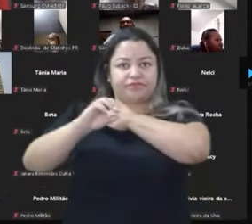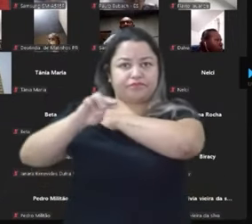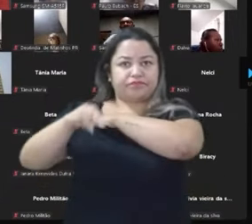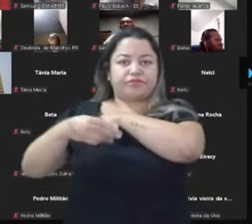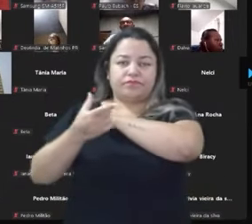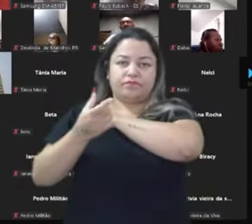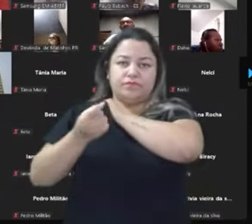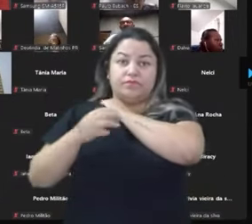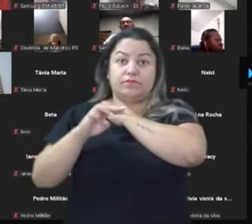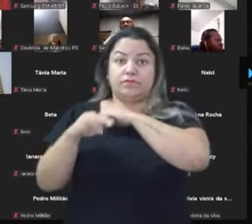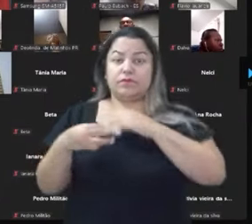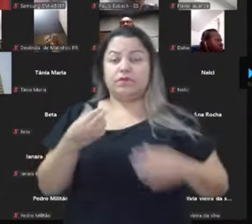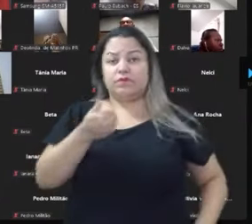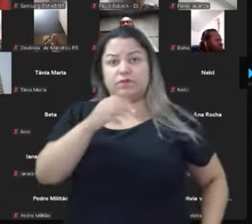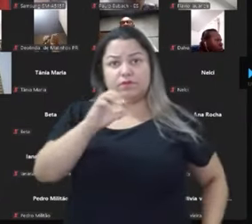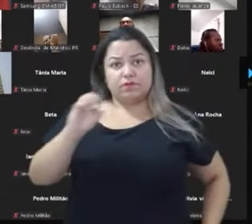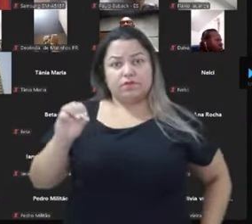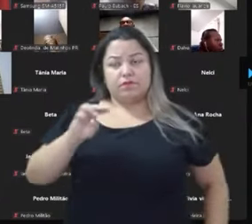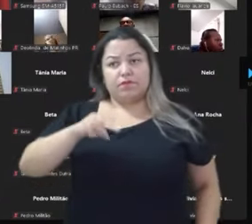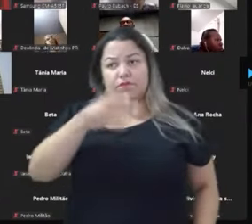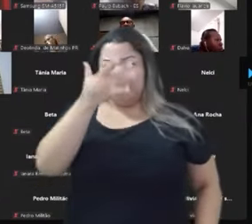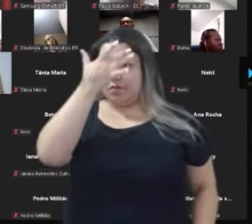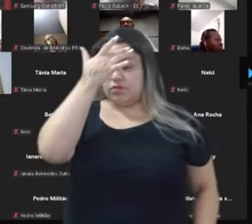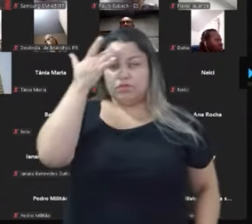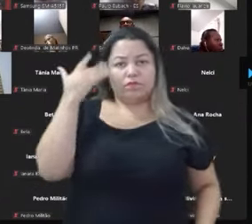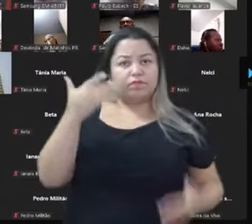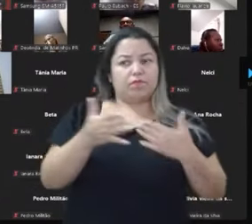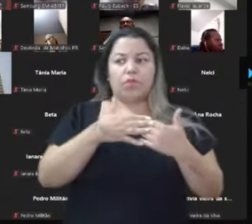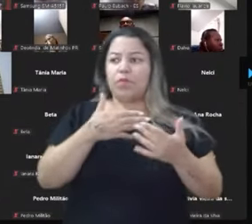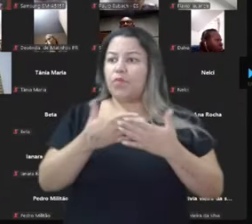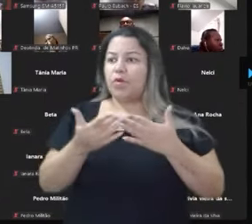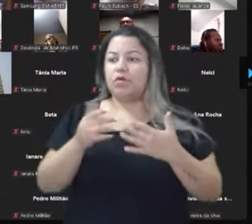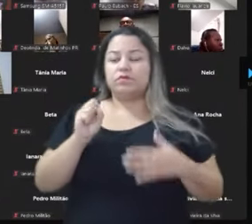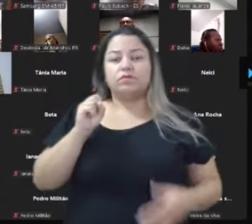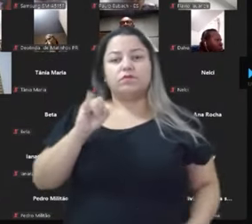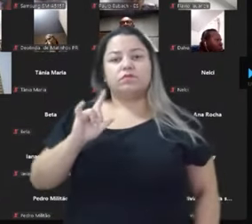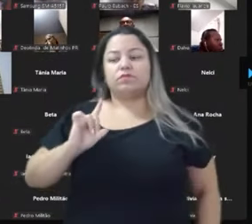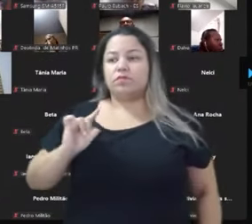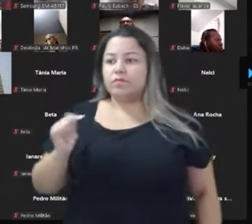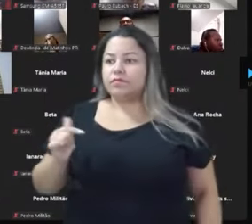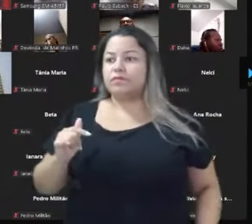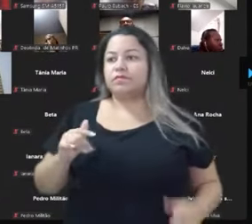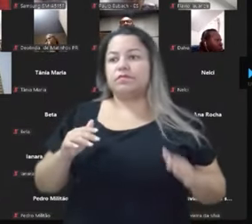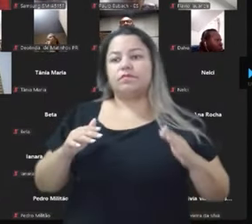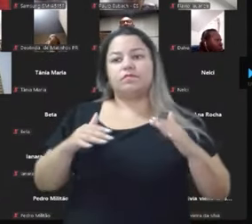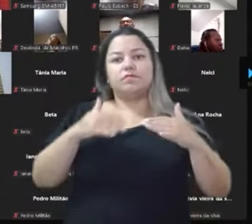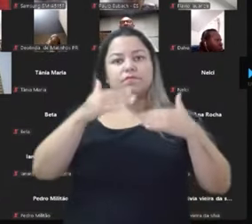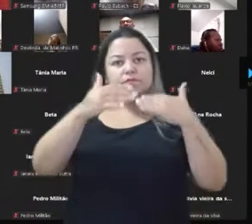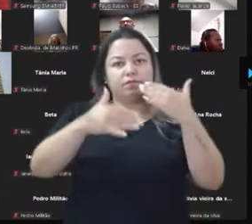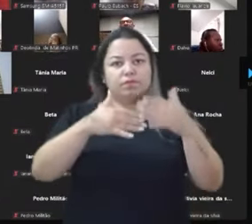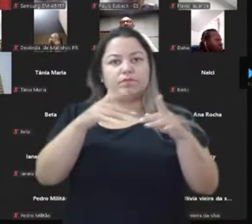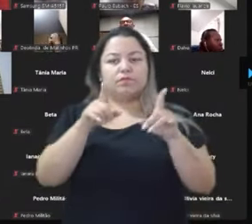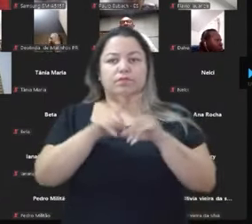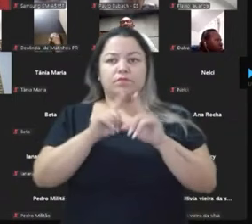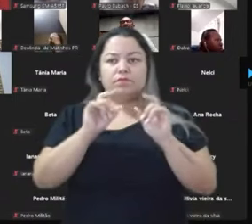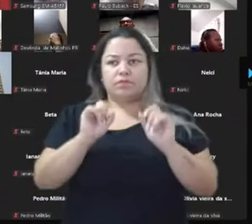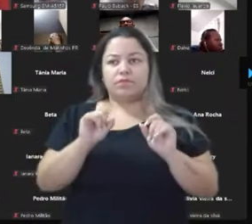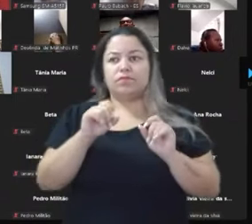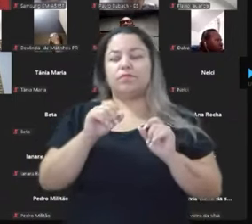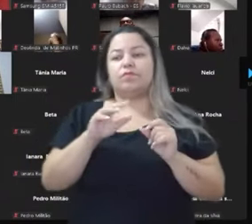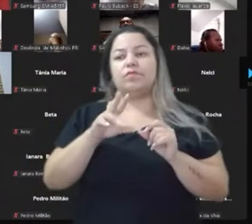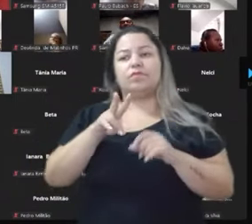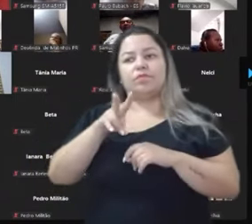20 mil, 30 mil, 100 mil pessoas. Não importa se essa conta tem poucos seguidores. Eles vão crescendo várias contas e aí eles vão